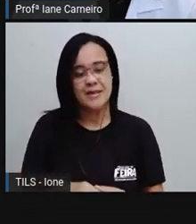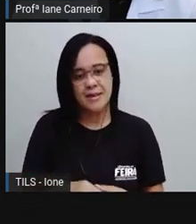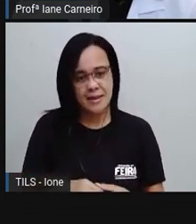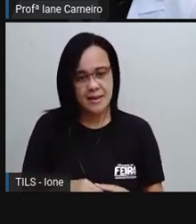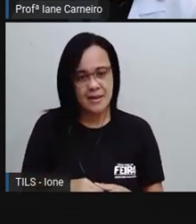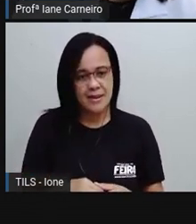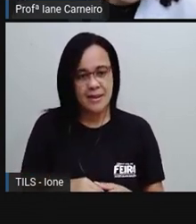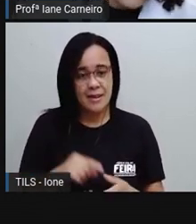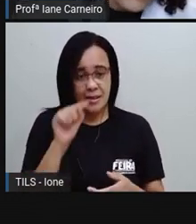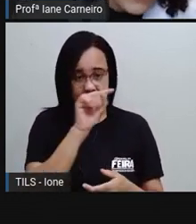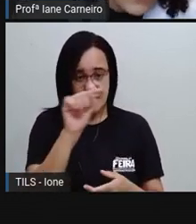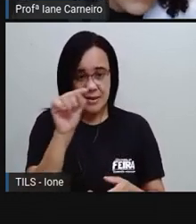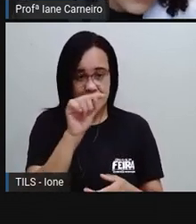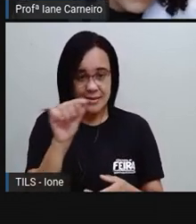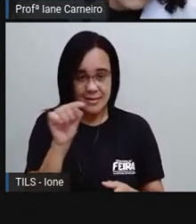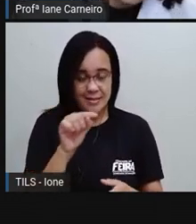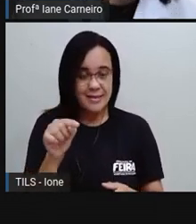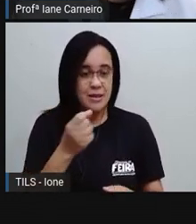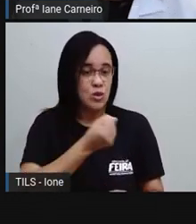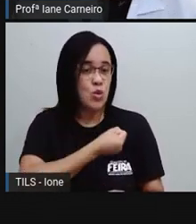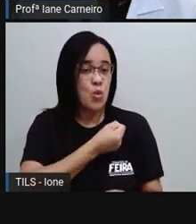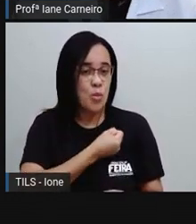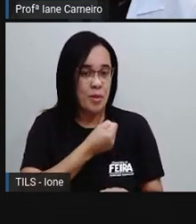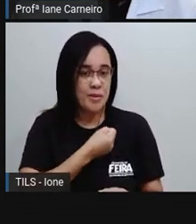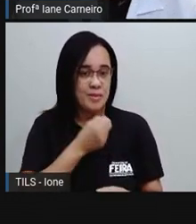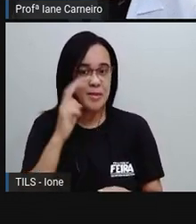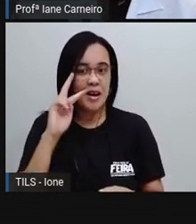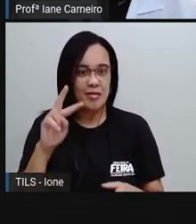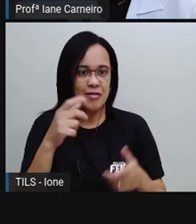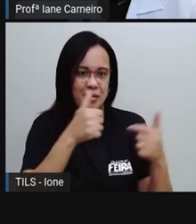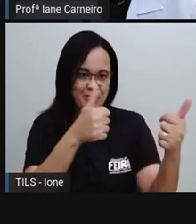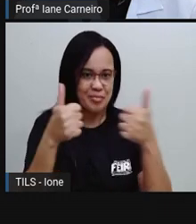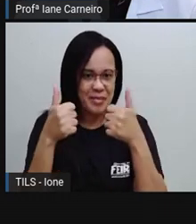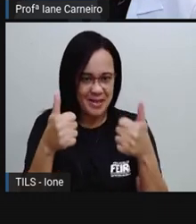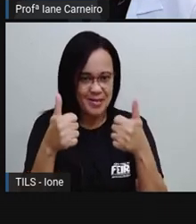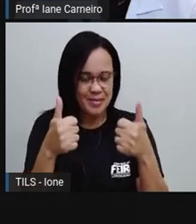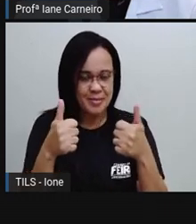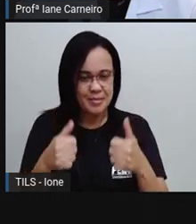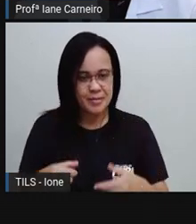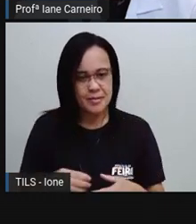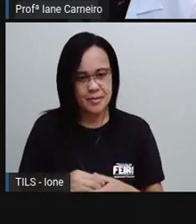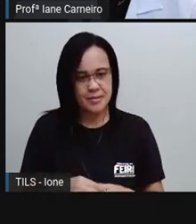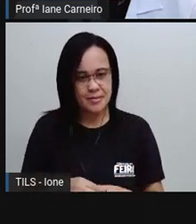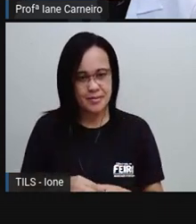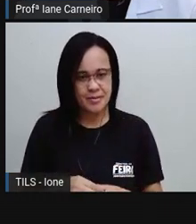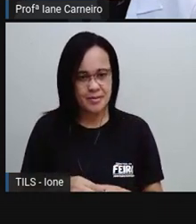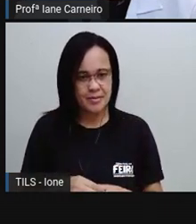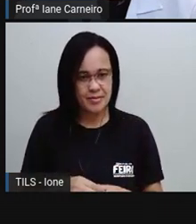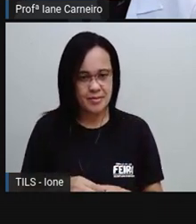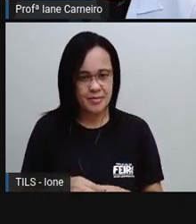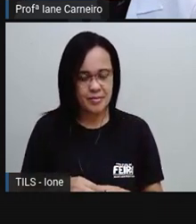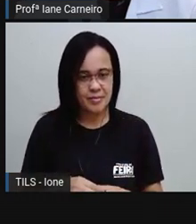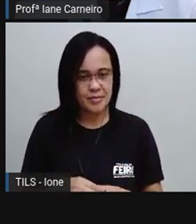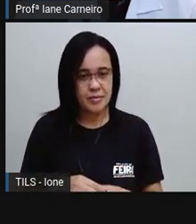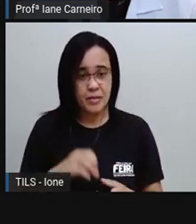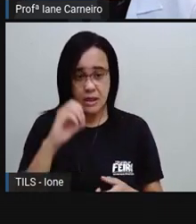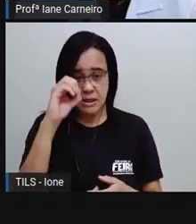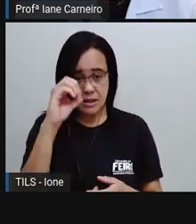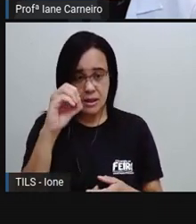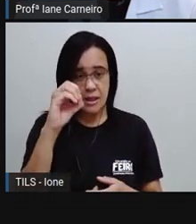botar aqui o cursor pra vocês verem melhor. Aqui tem o número um. Aqui tem, ó, zero,